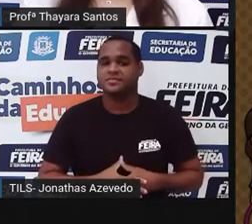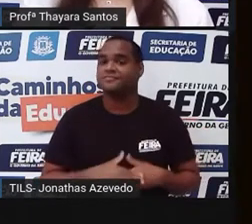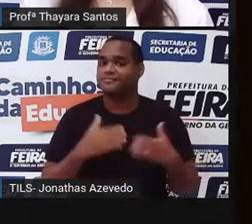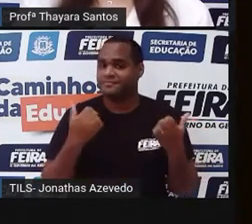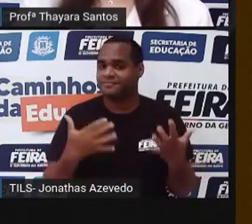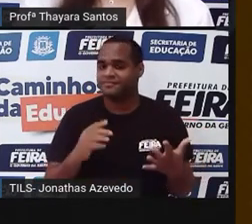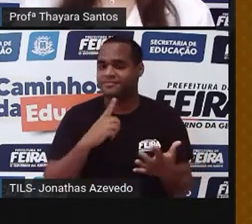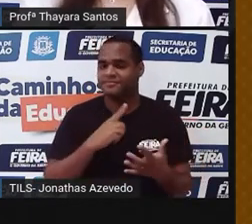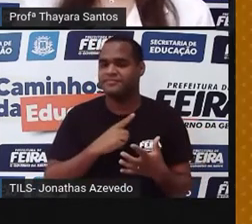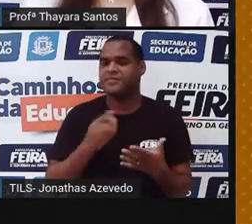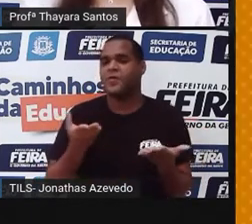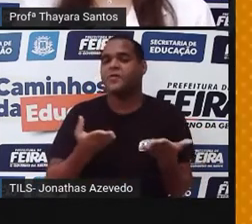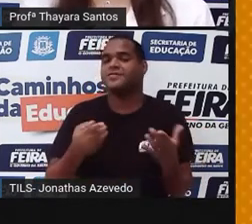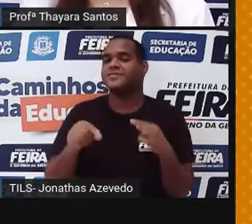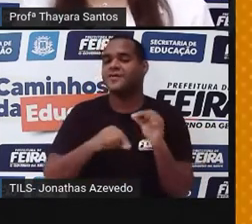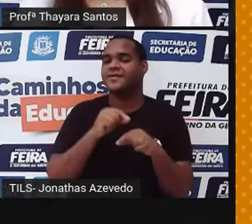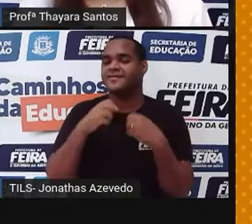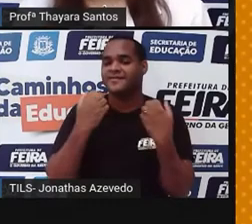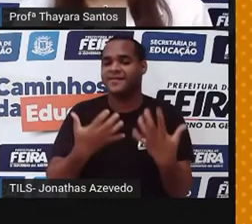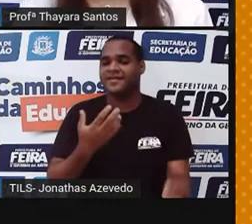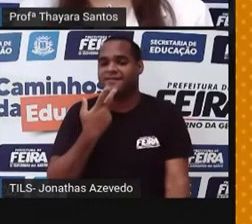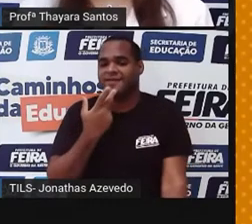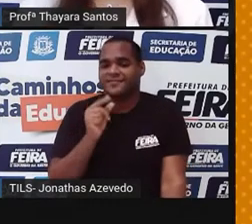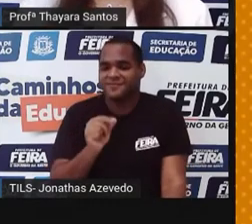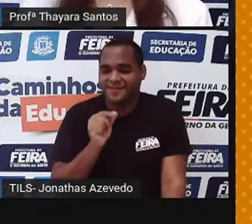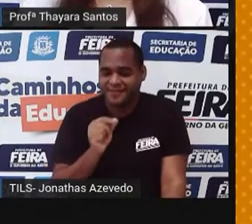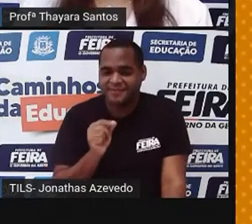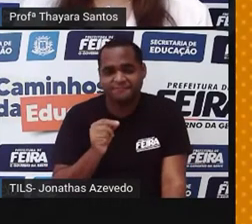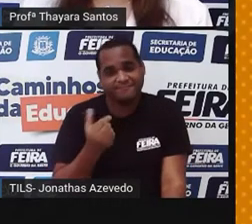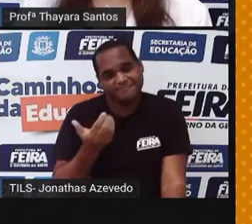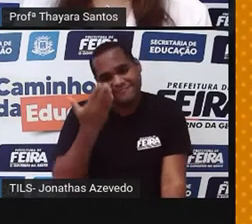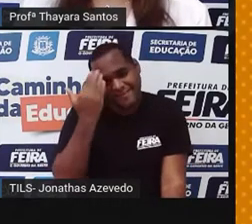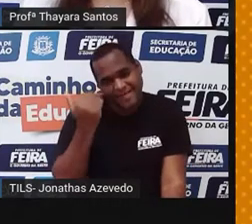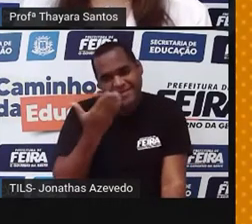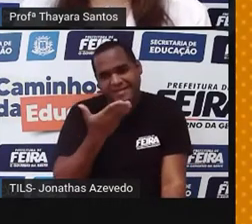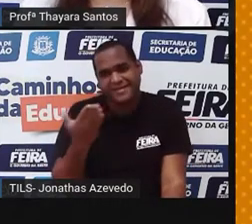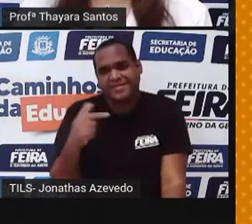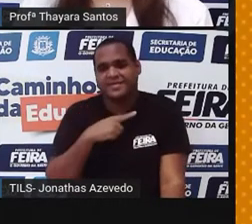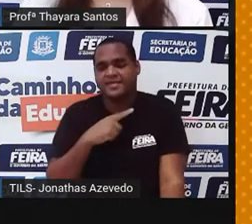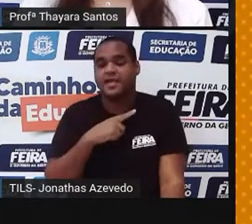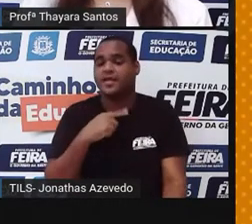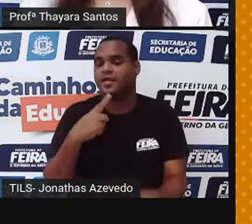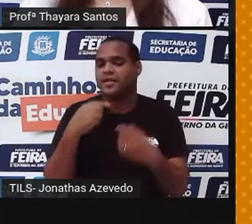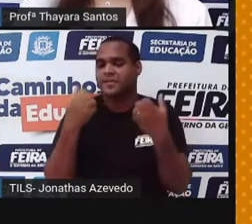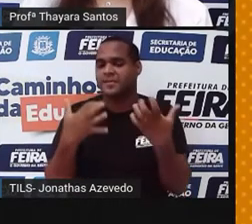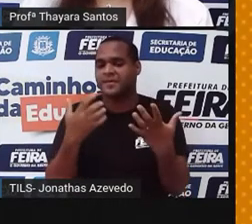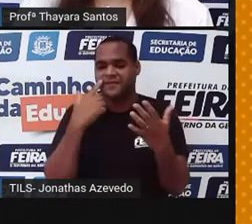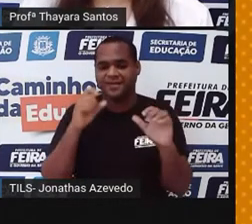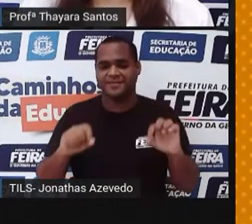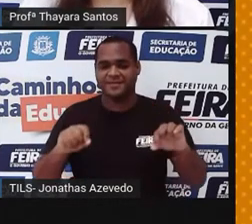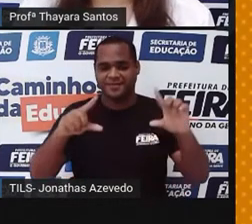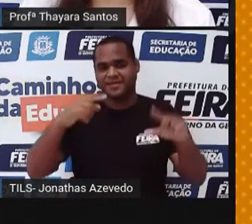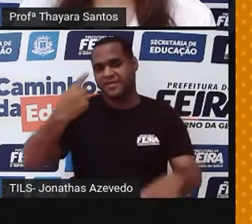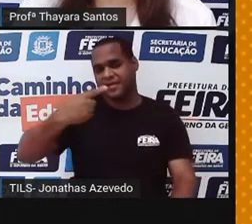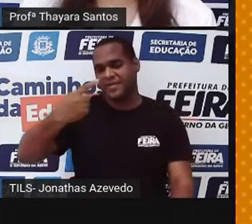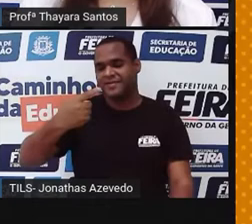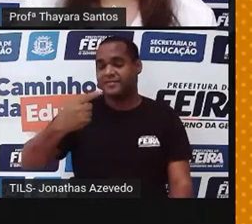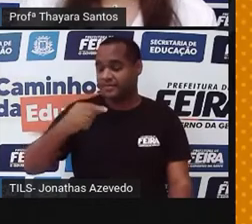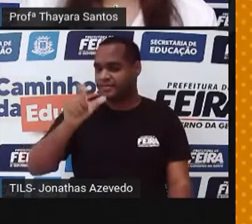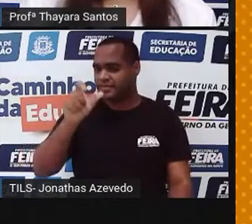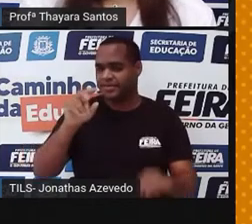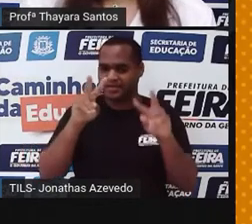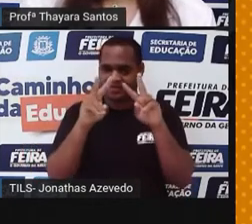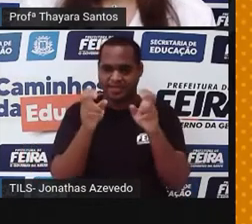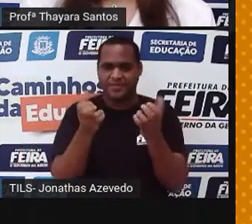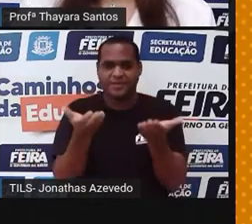E hoje nós vamos falar sobre, eu sei que muitos de vocês já viram lá na tela do primeiro slide qual é tema da nossa